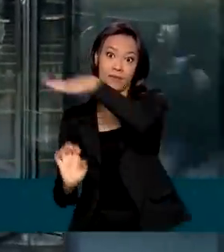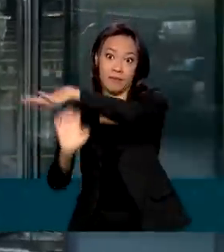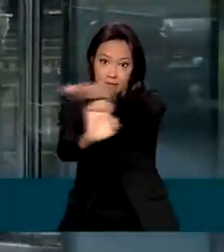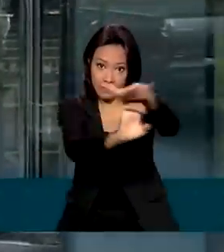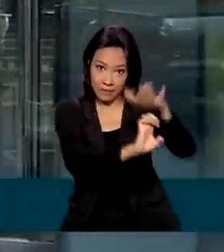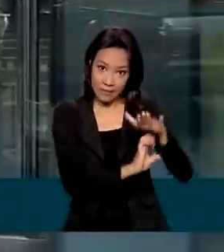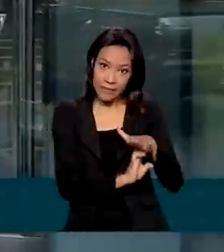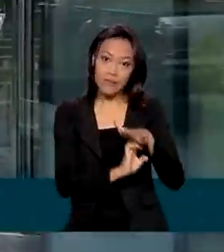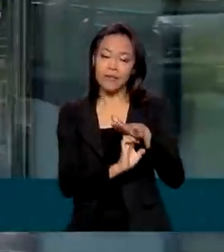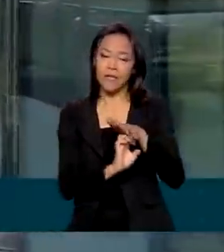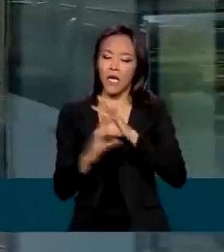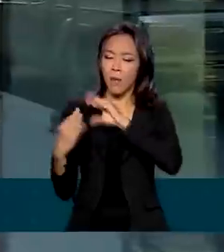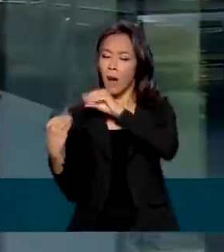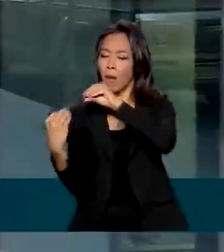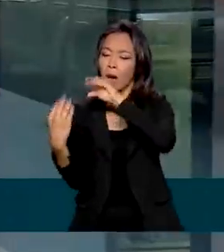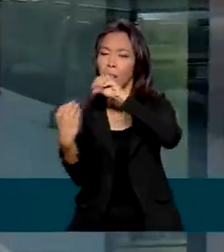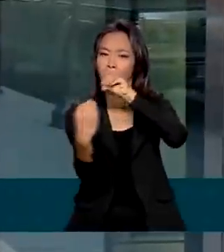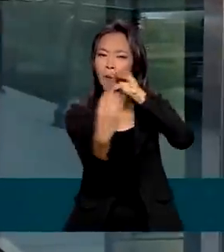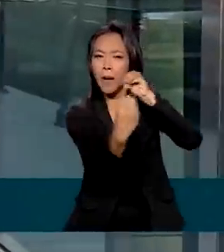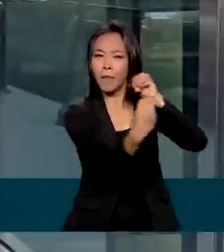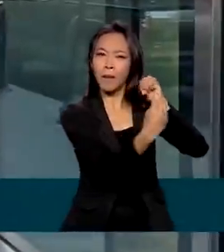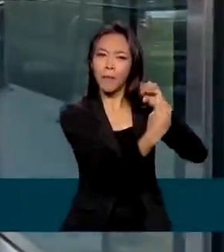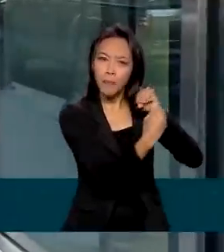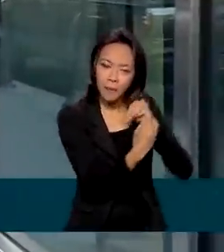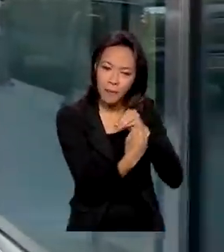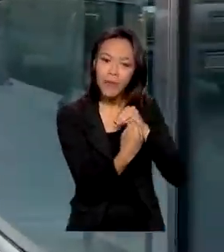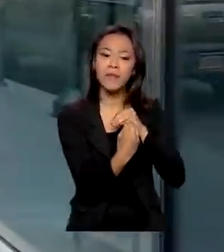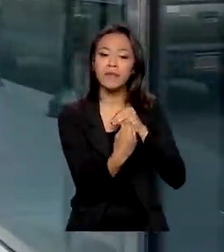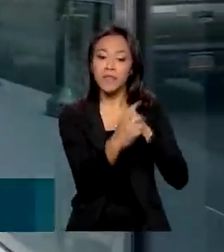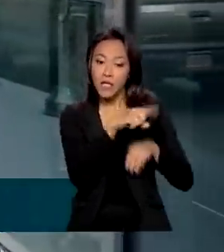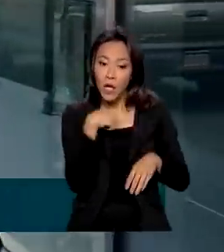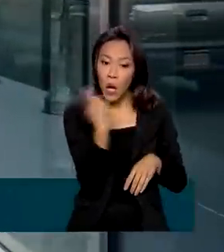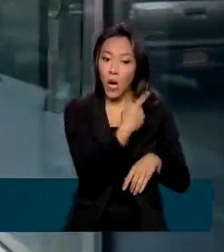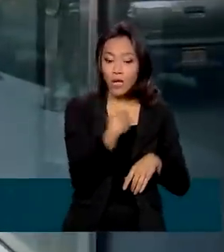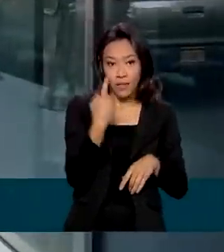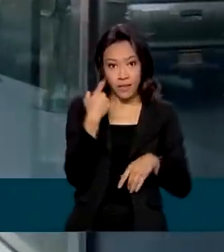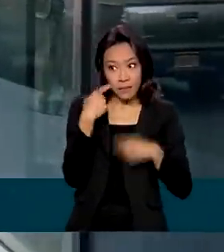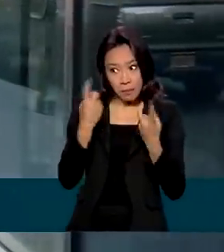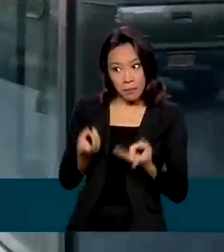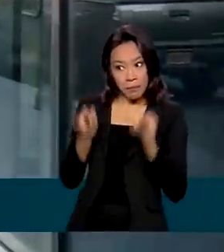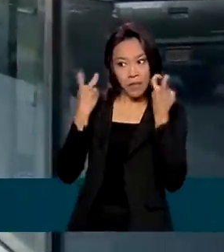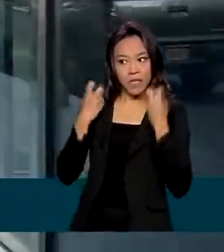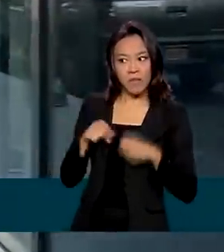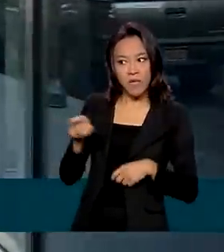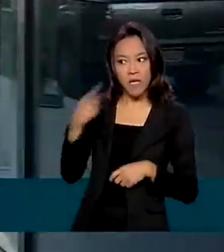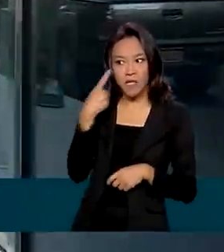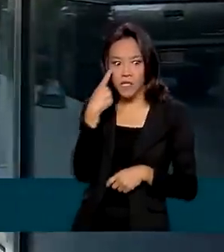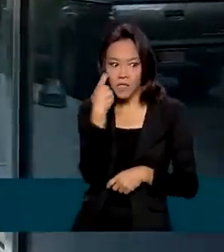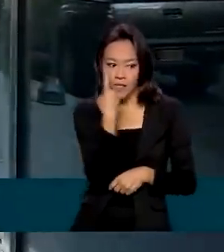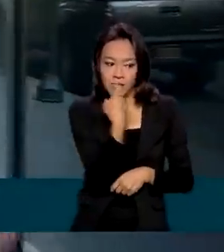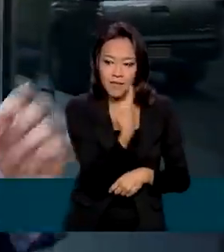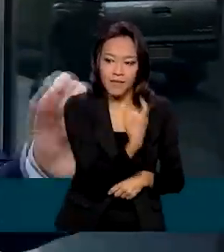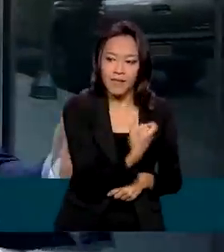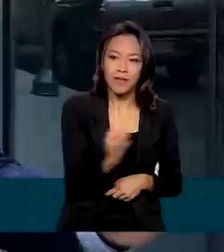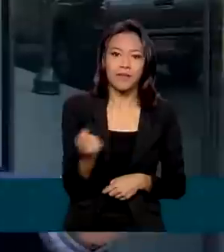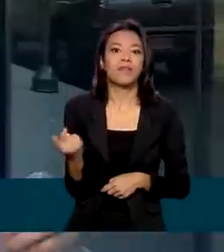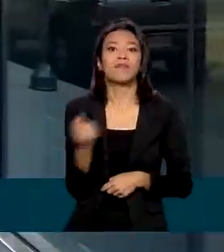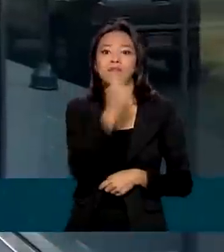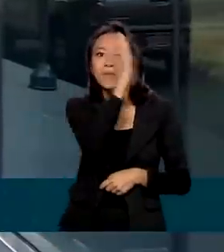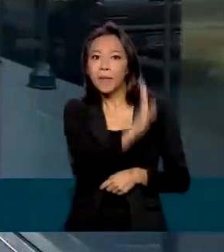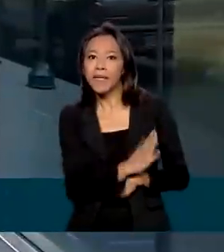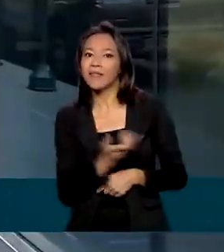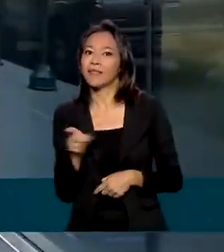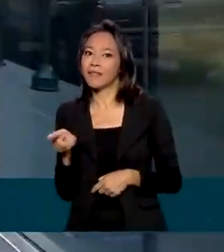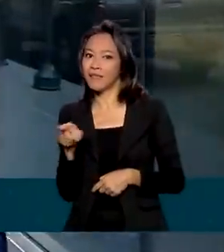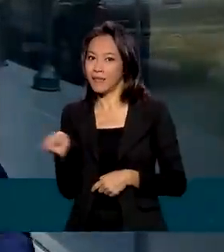No momento em que se discute o pacote de infraestrutura dos Estados Unidos, a gente percebe um grande interesse pelo pacote de infraestrutura brasileiro,